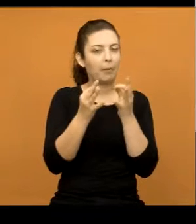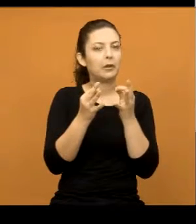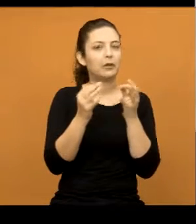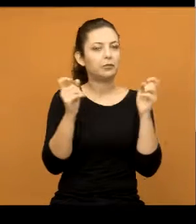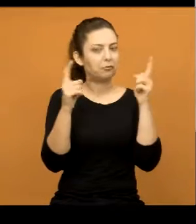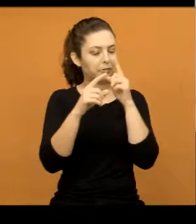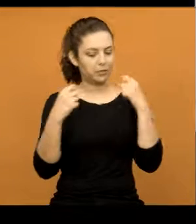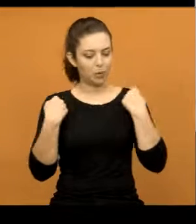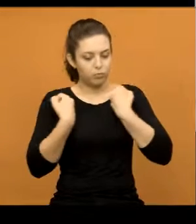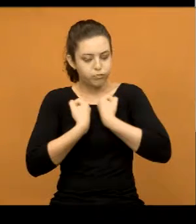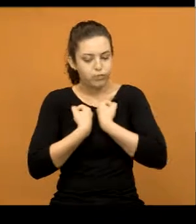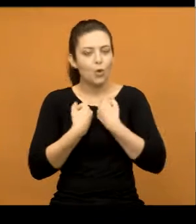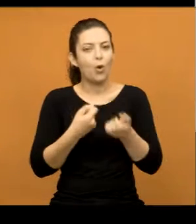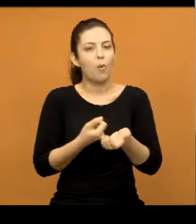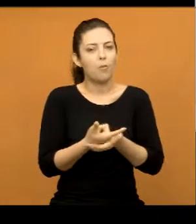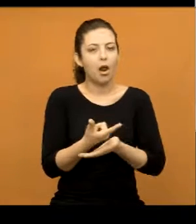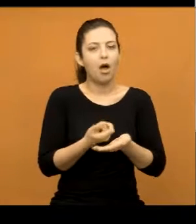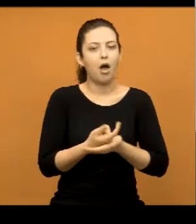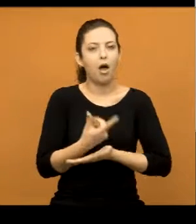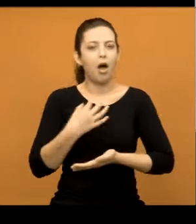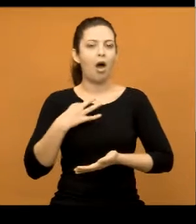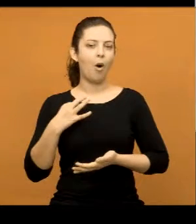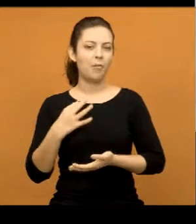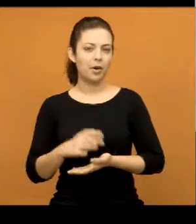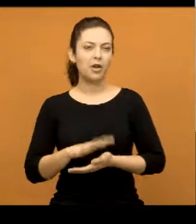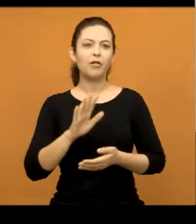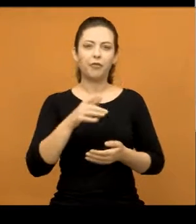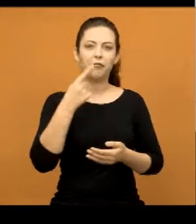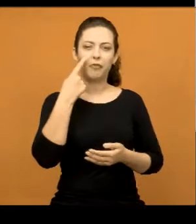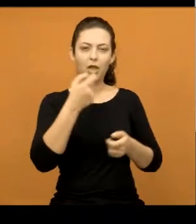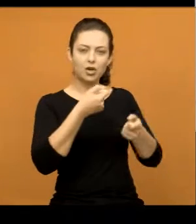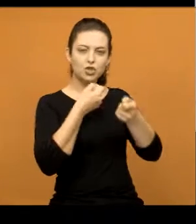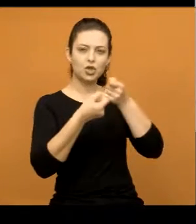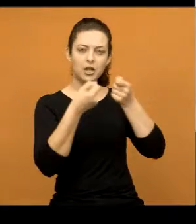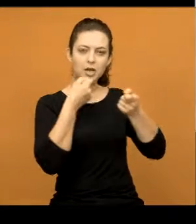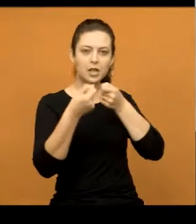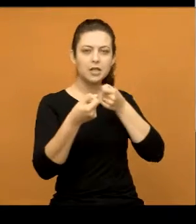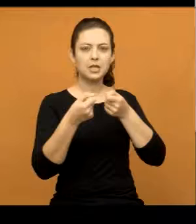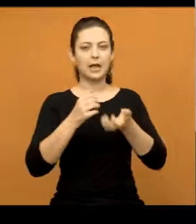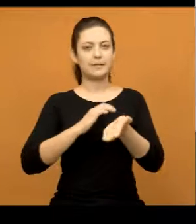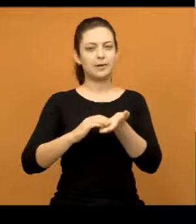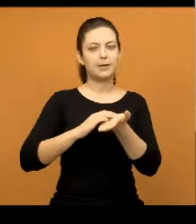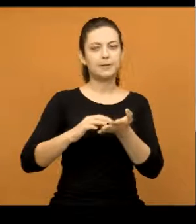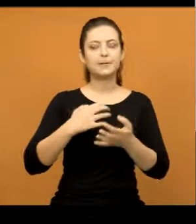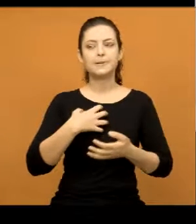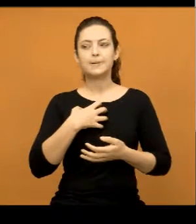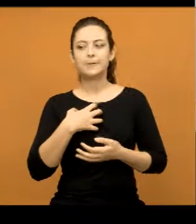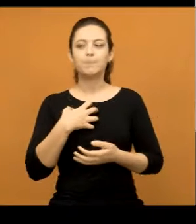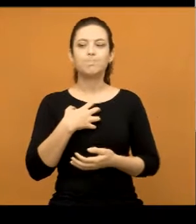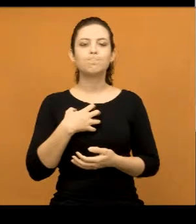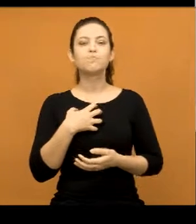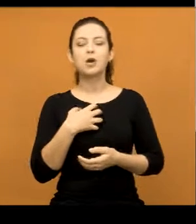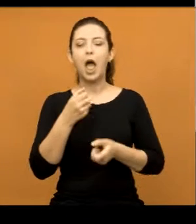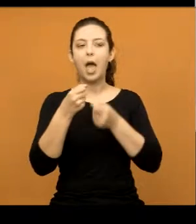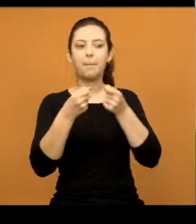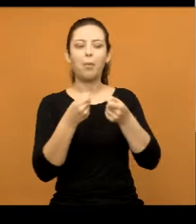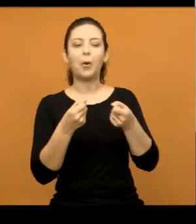uniformizarem seus filhos para irem à escola. A gente viu a matéria, gente viu até a secretária um pouco exaltada lá com a repórter,